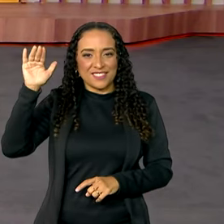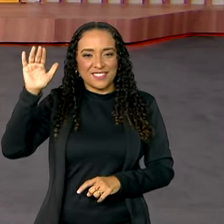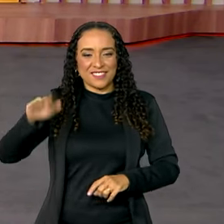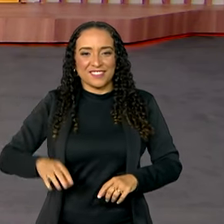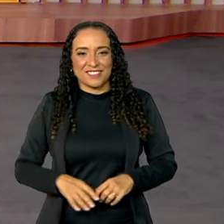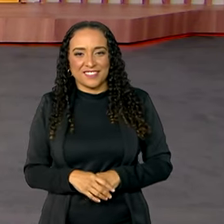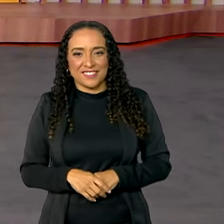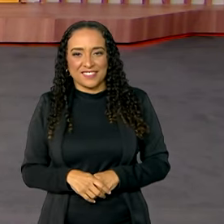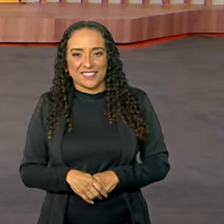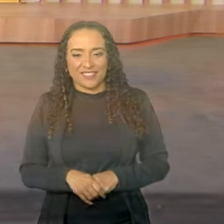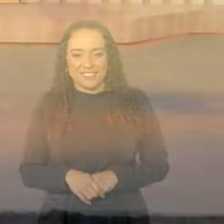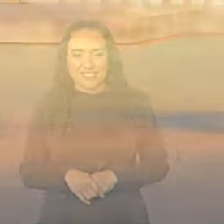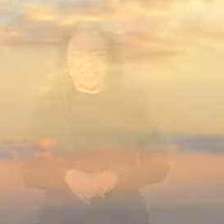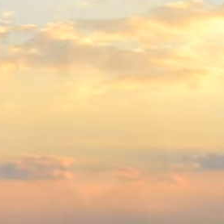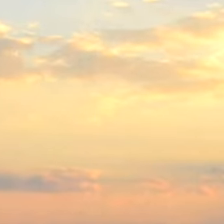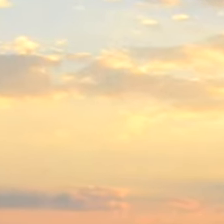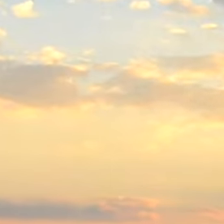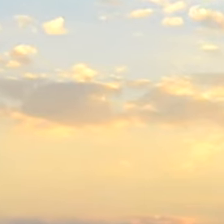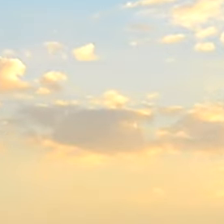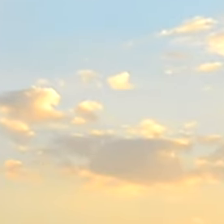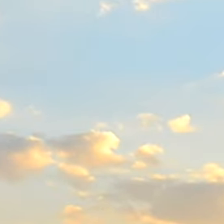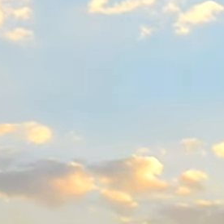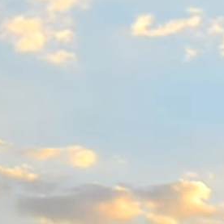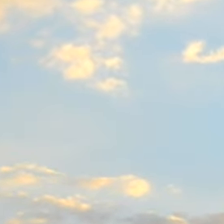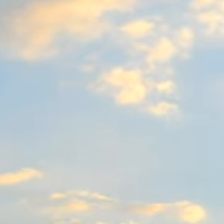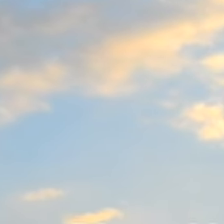Tchau! Tchau! Tchau!